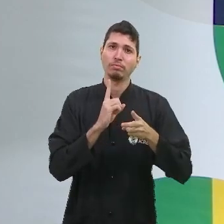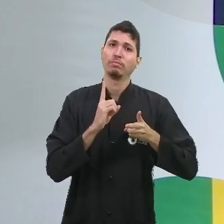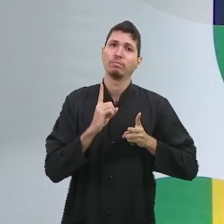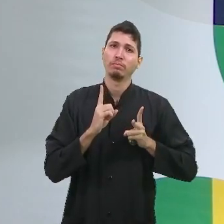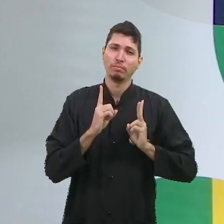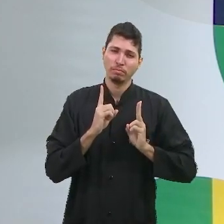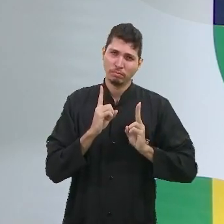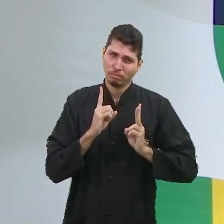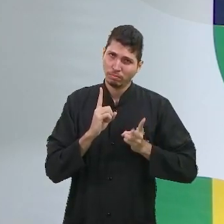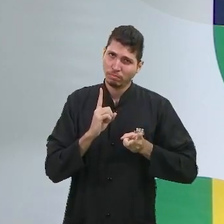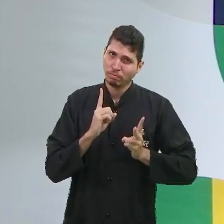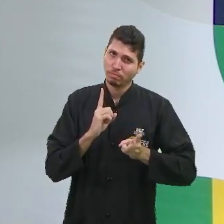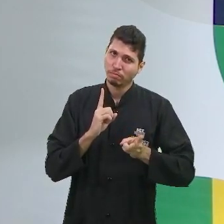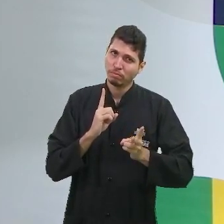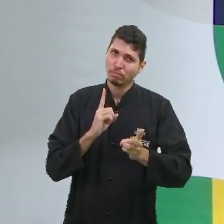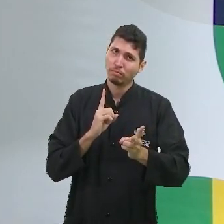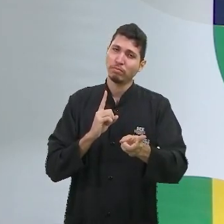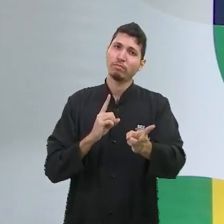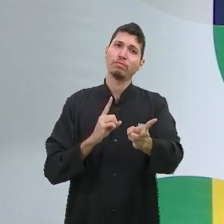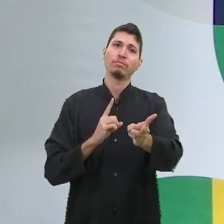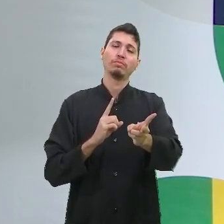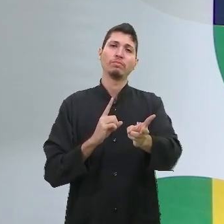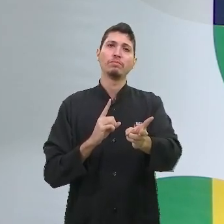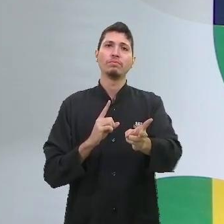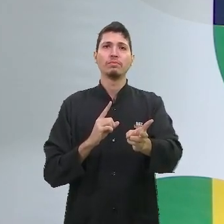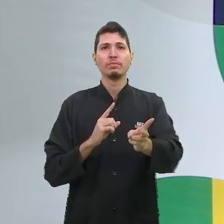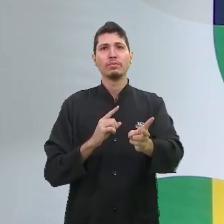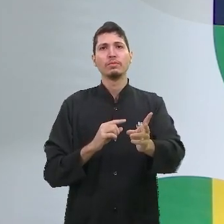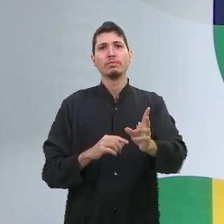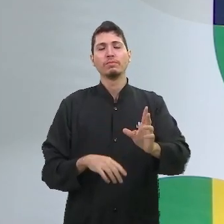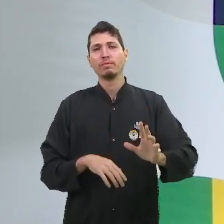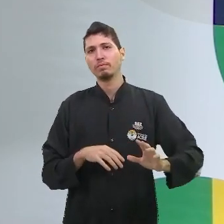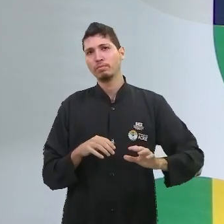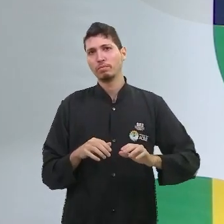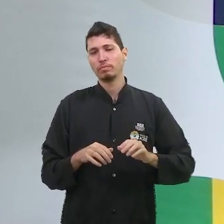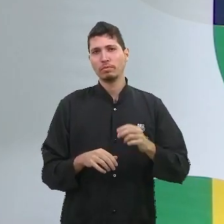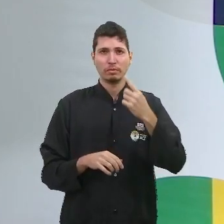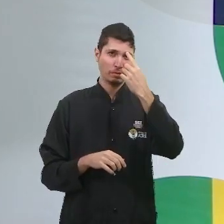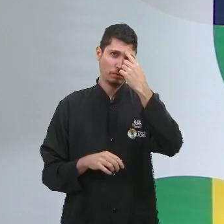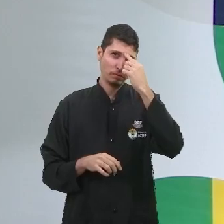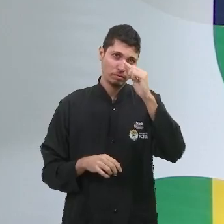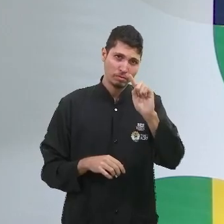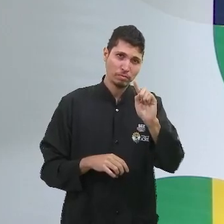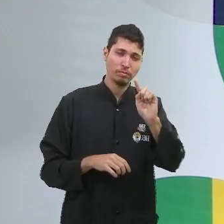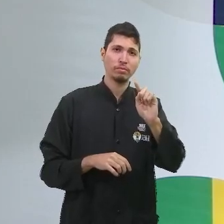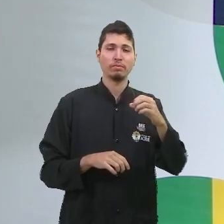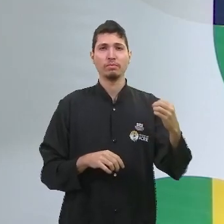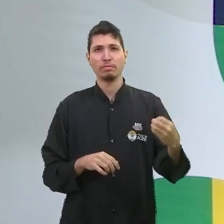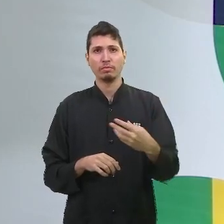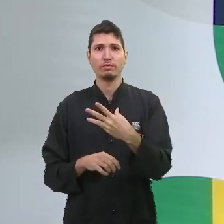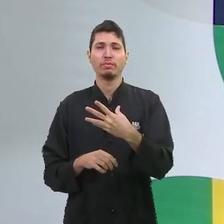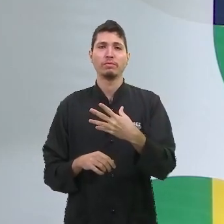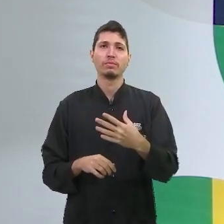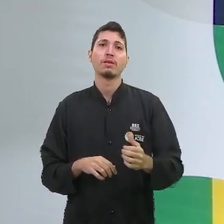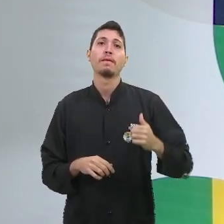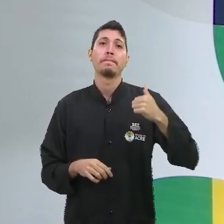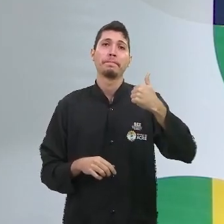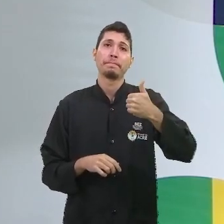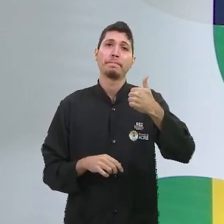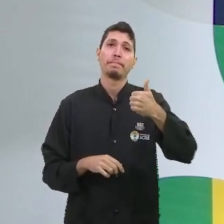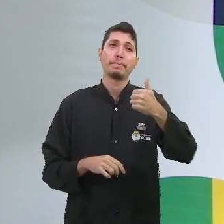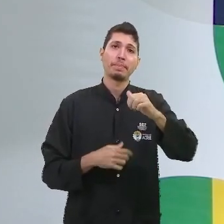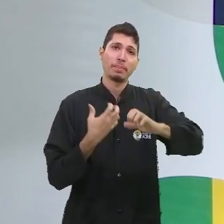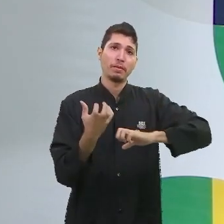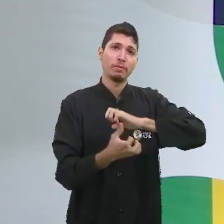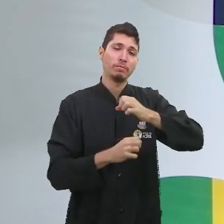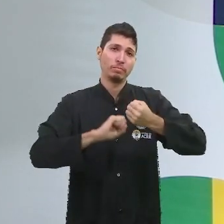está em uma condição processual. Então, vocês podem prestar atenção. Com a primeira revolução industrial, nós tivemos